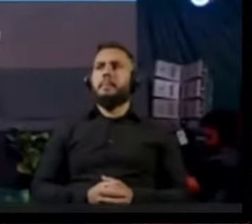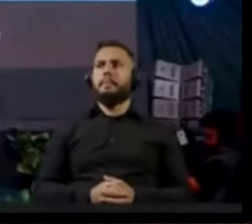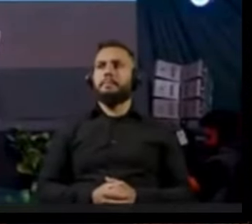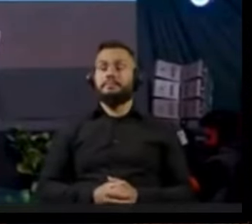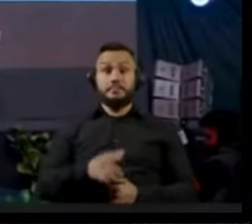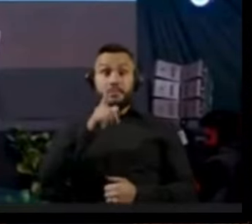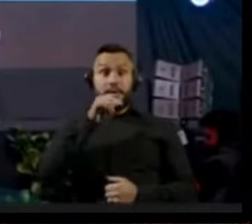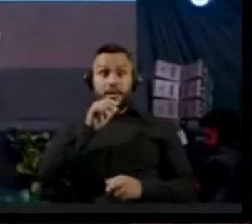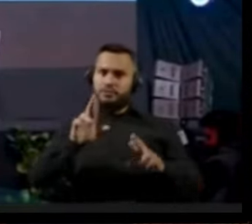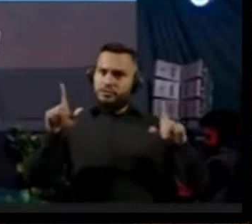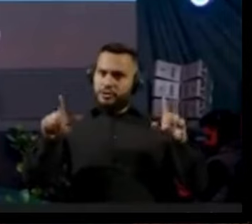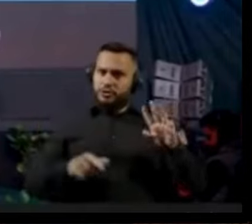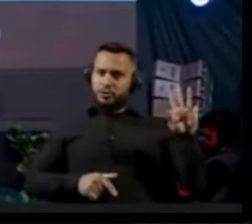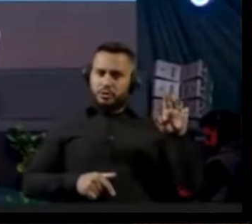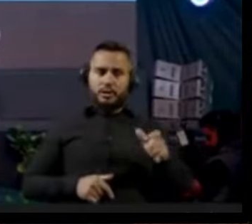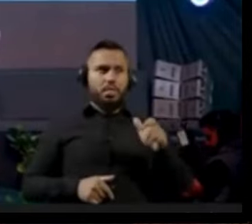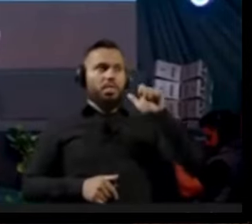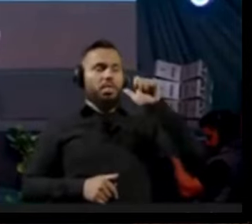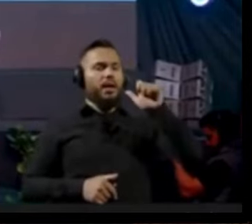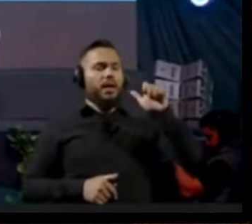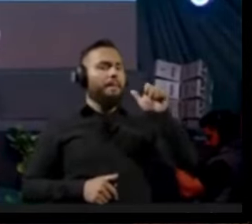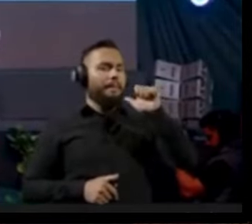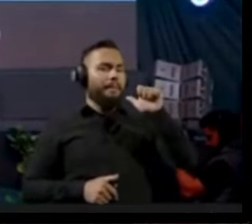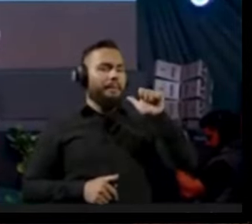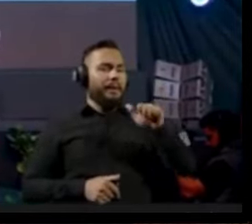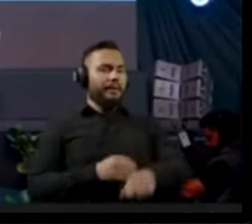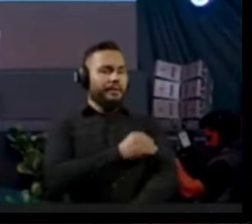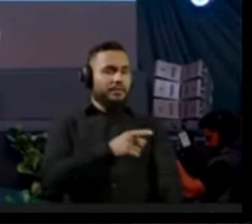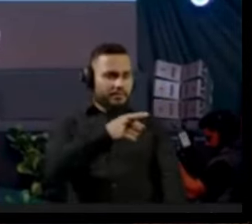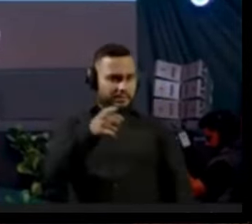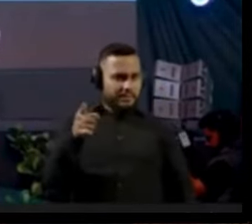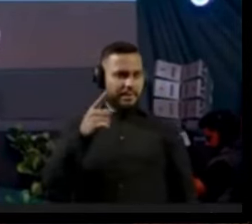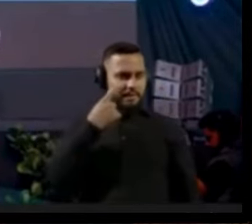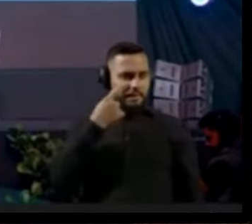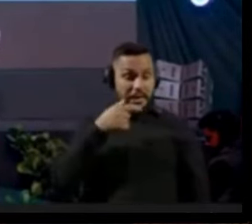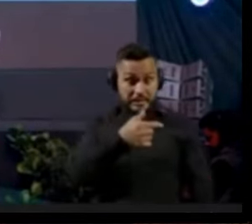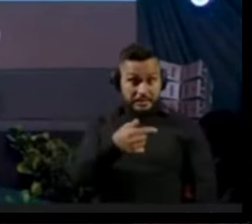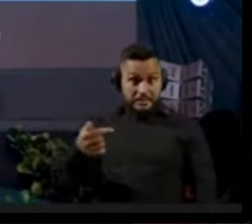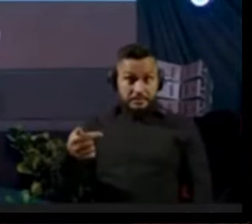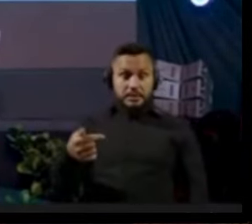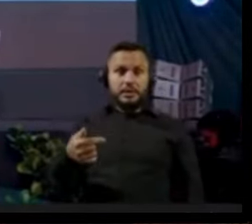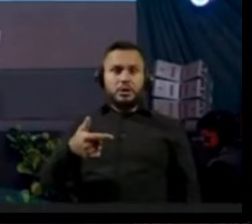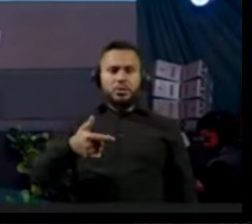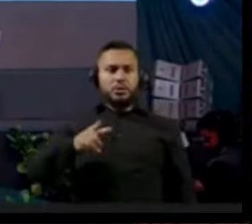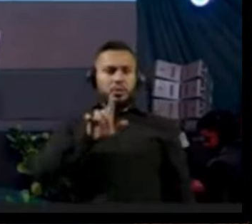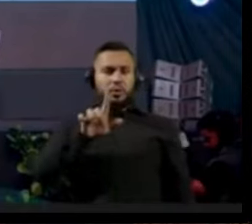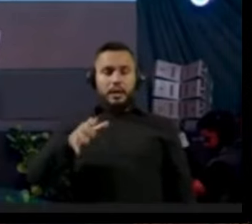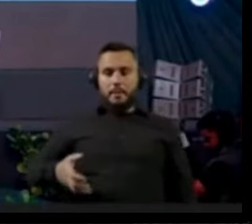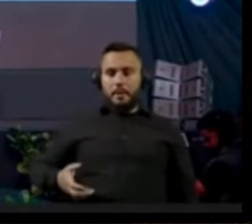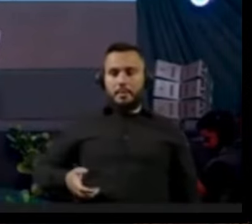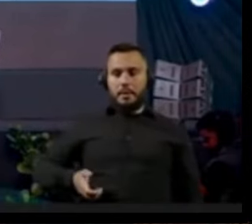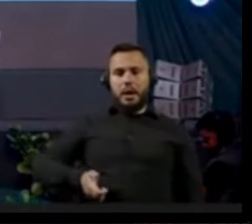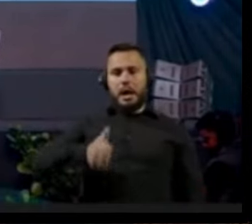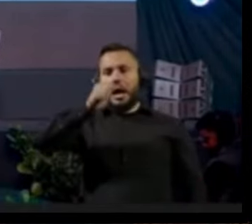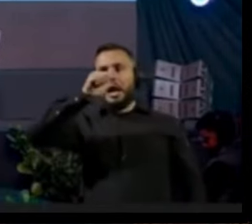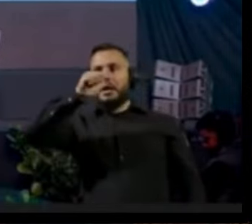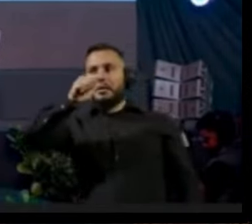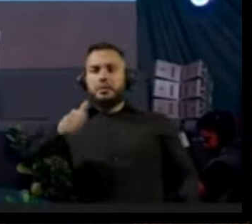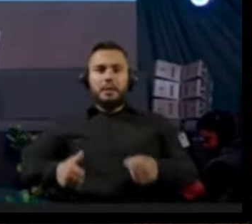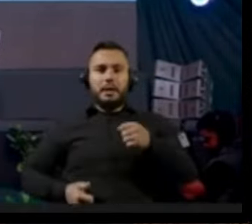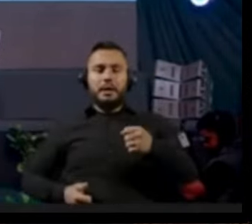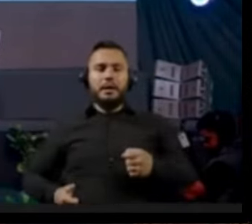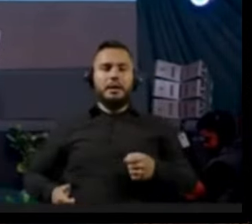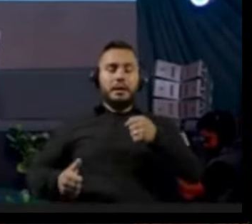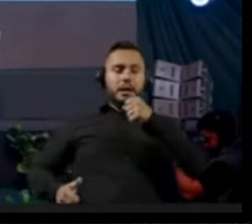É água, diferente da garrafa do Lula. É porque vocês viram essa semana que ele pegou a água para tomar e depois saiu falando na